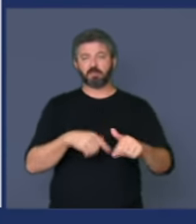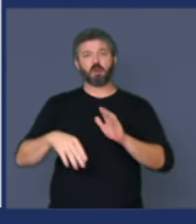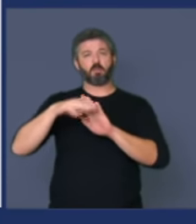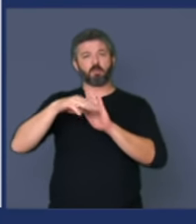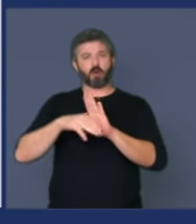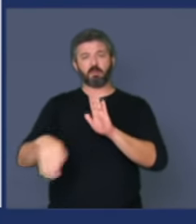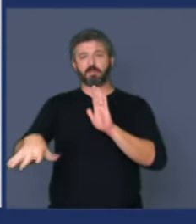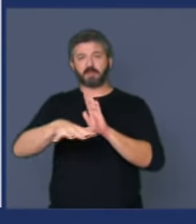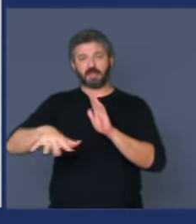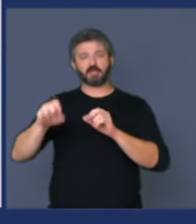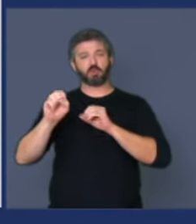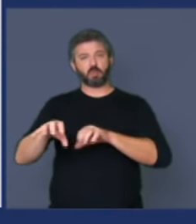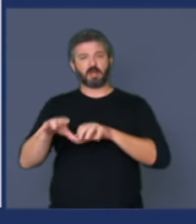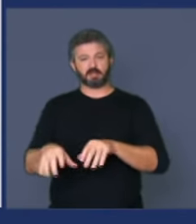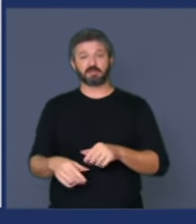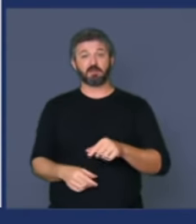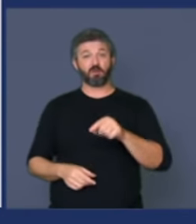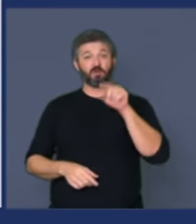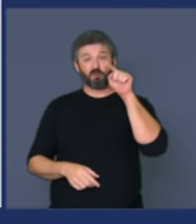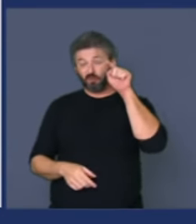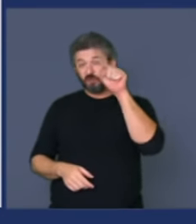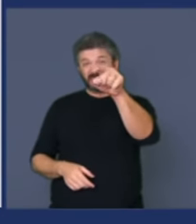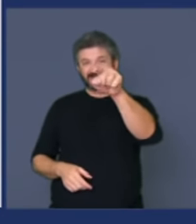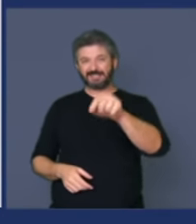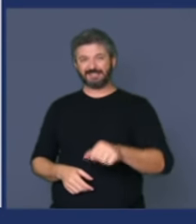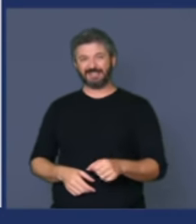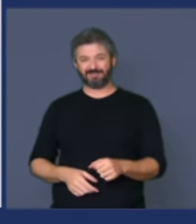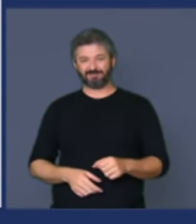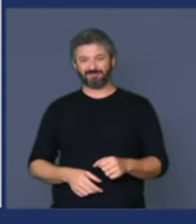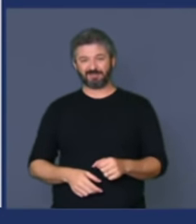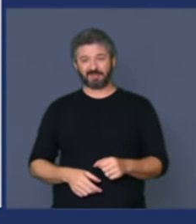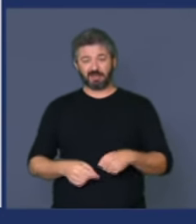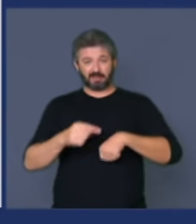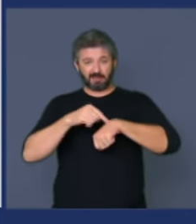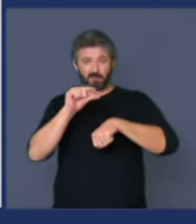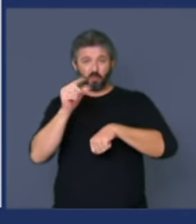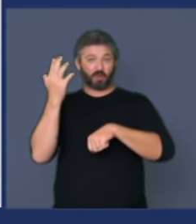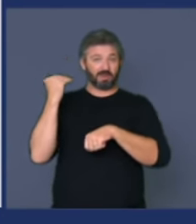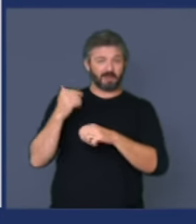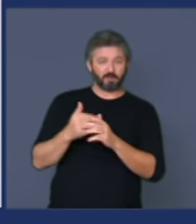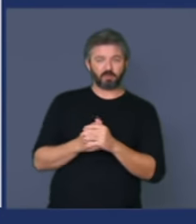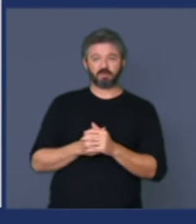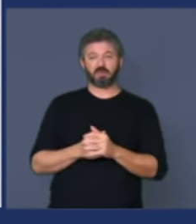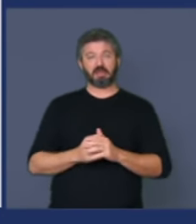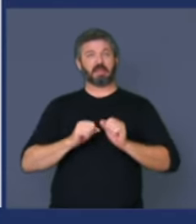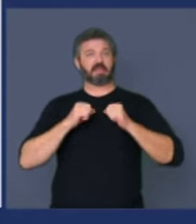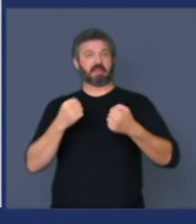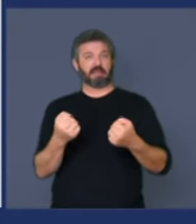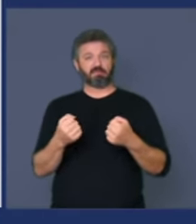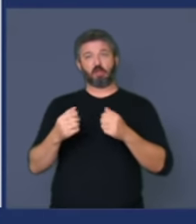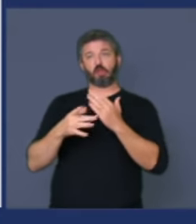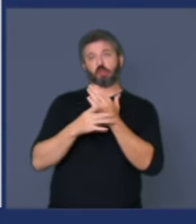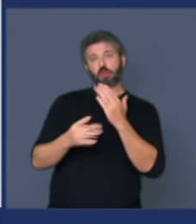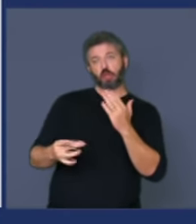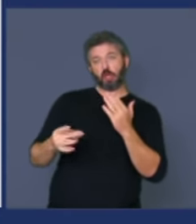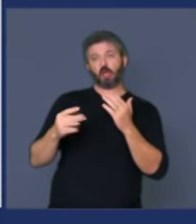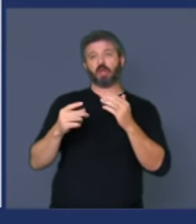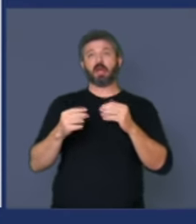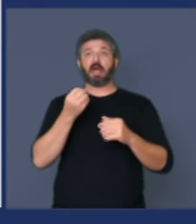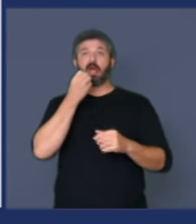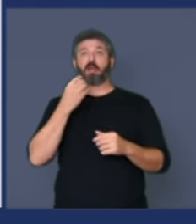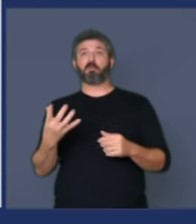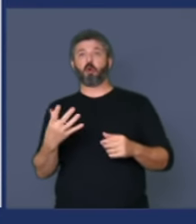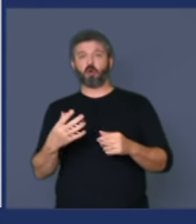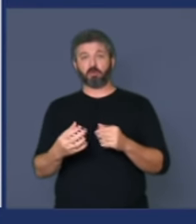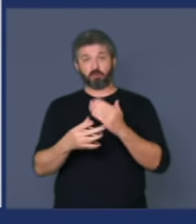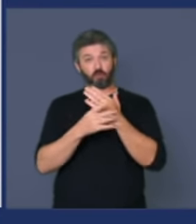da educação você que recentemente defendeu falando que a alta do dólar era bom a